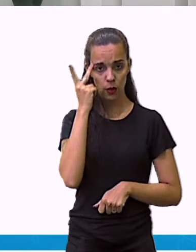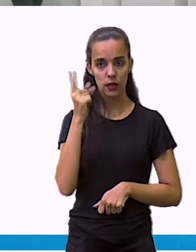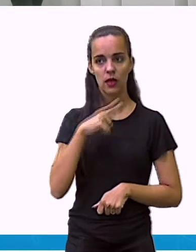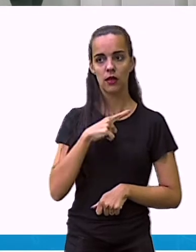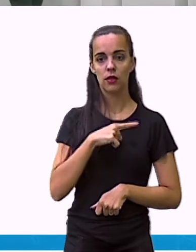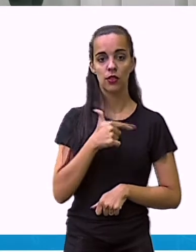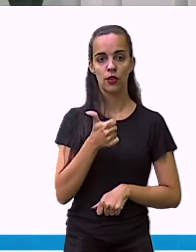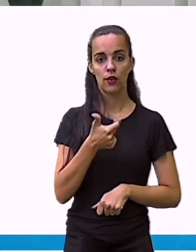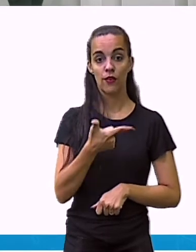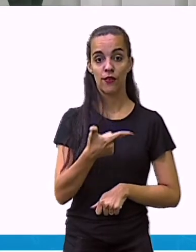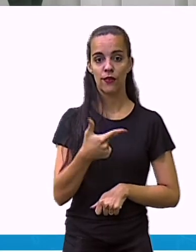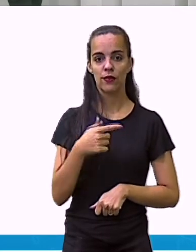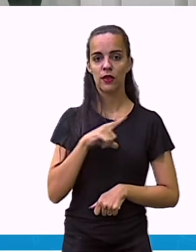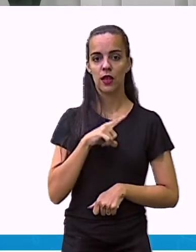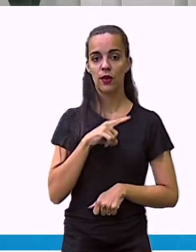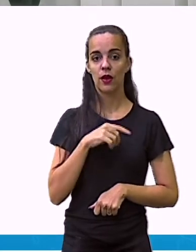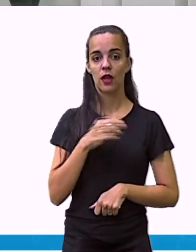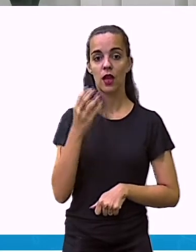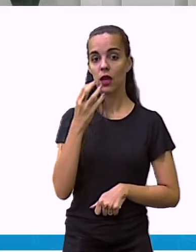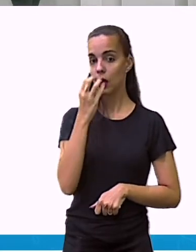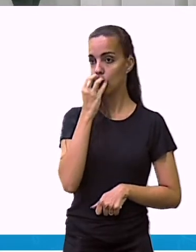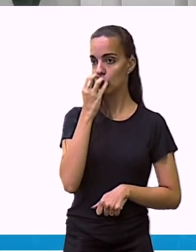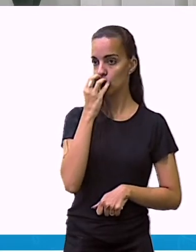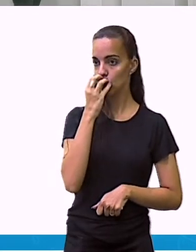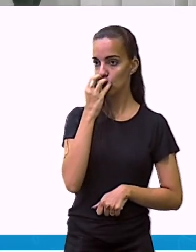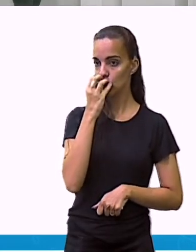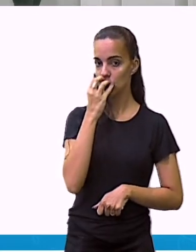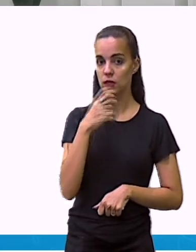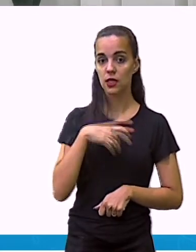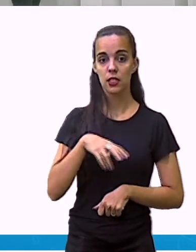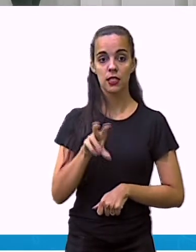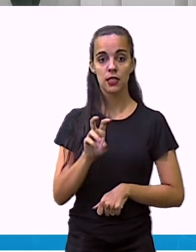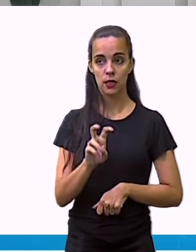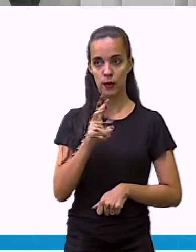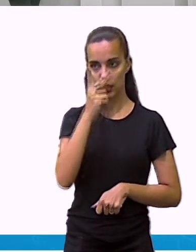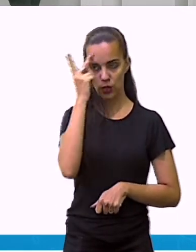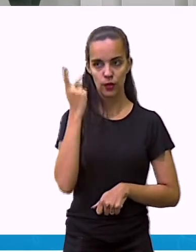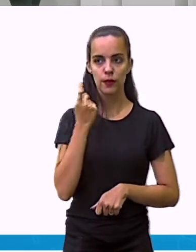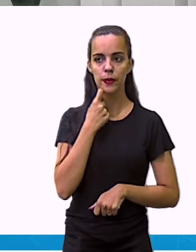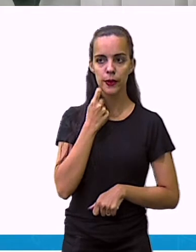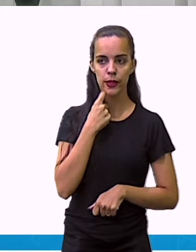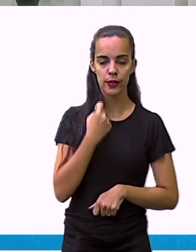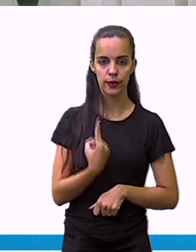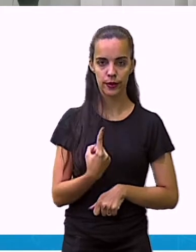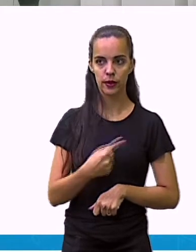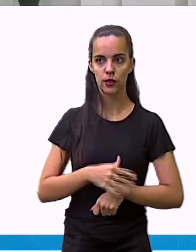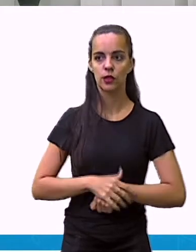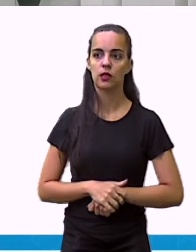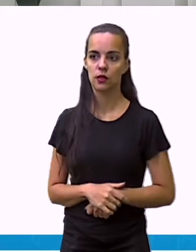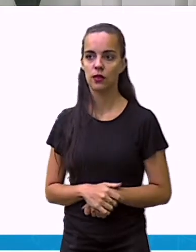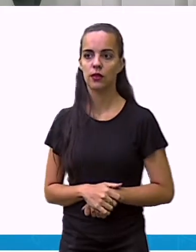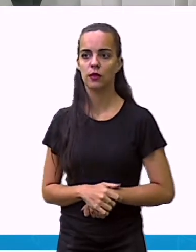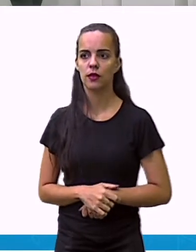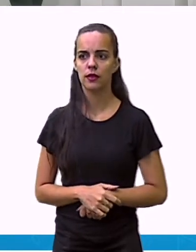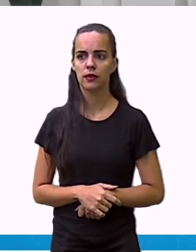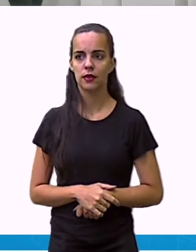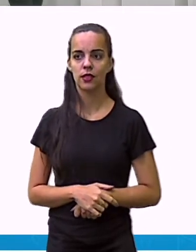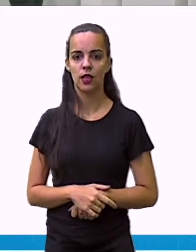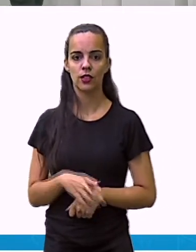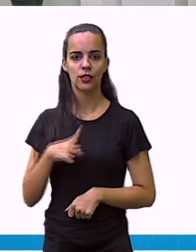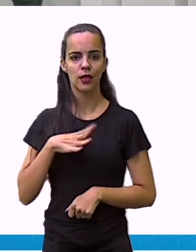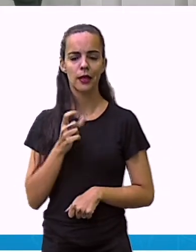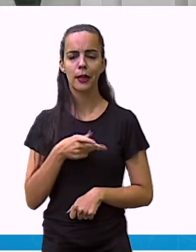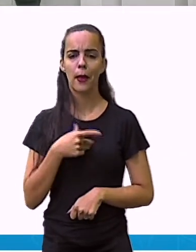o cachorro. E 5 pessoas, o peixe. Coitado, né? O peixe só ficando com menos